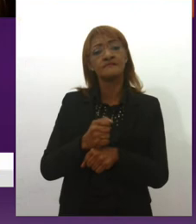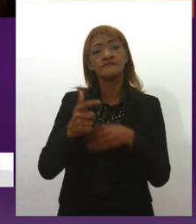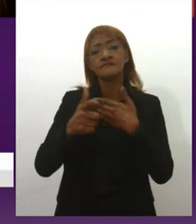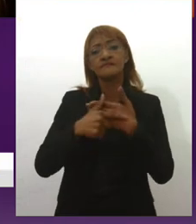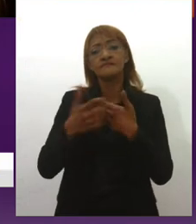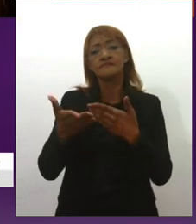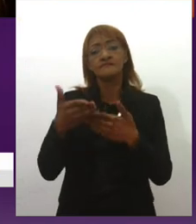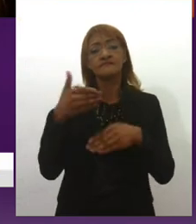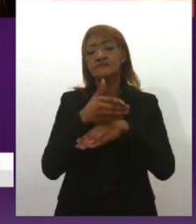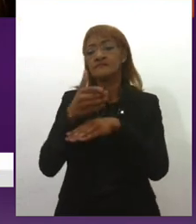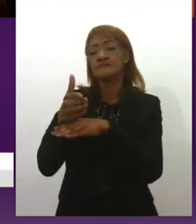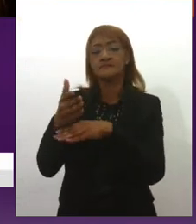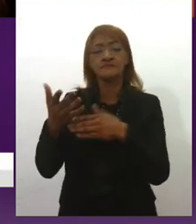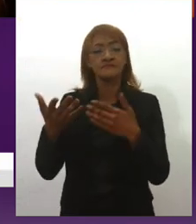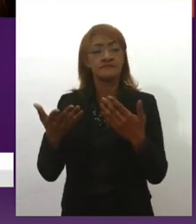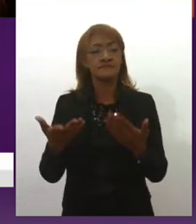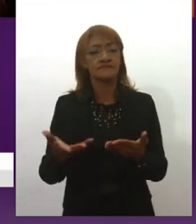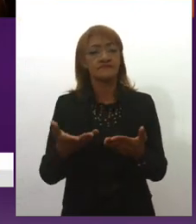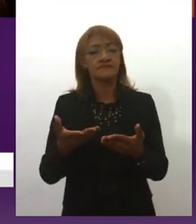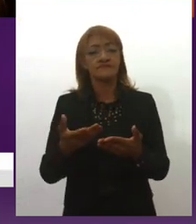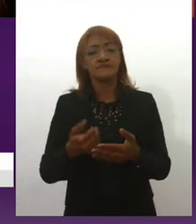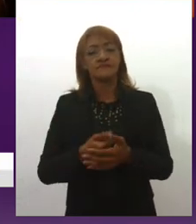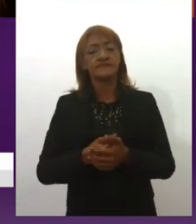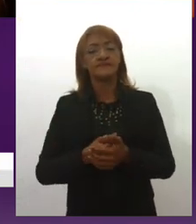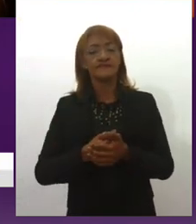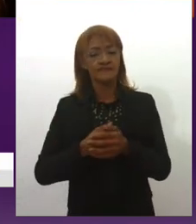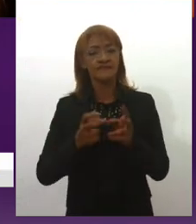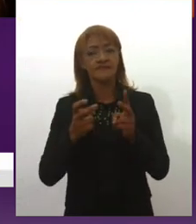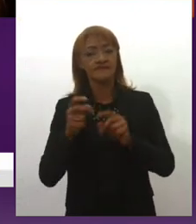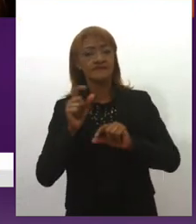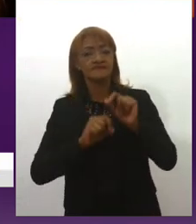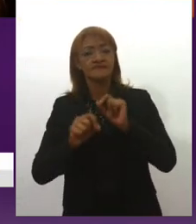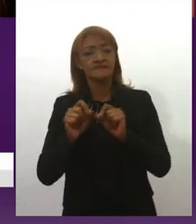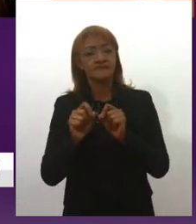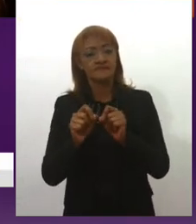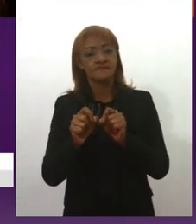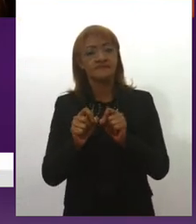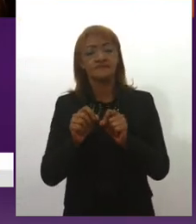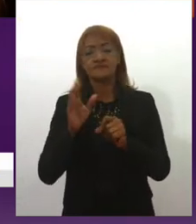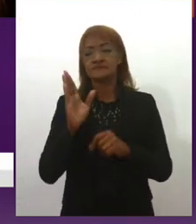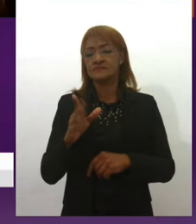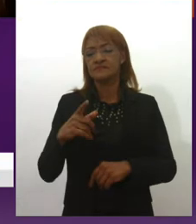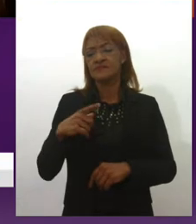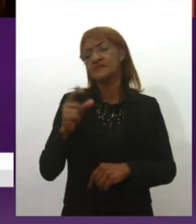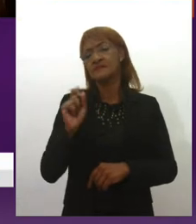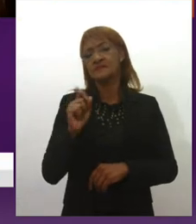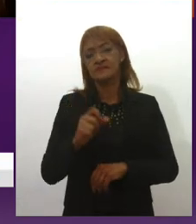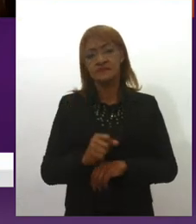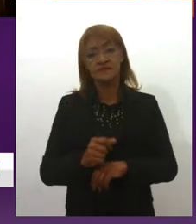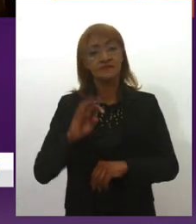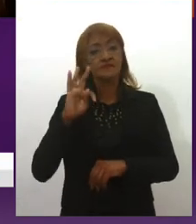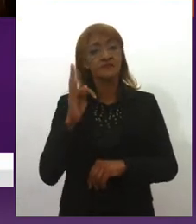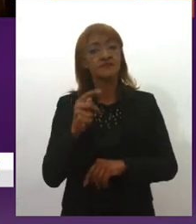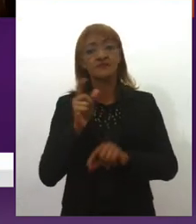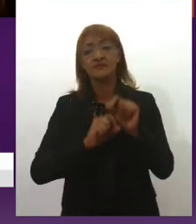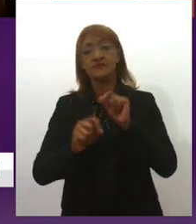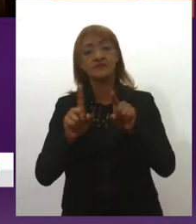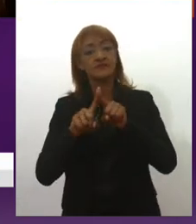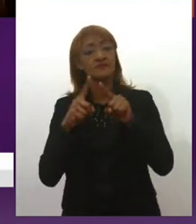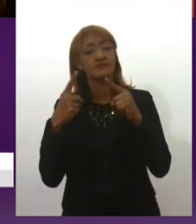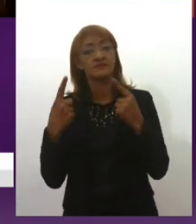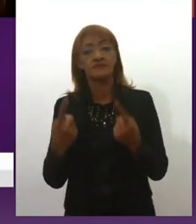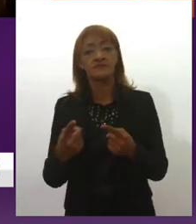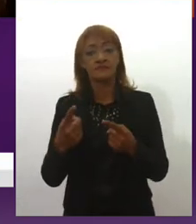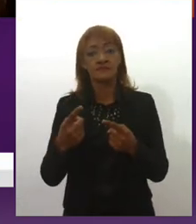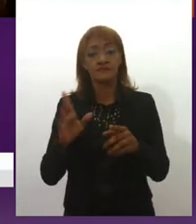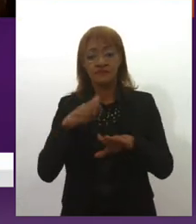tudo é reflexo de uma recém-abolição e tudo mais, mas assim, o Brasil